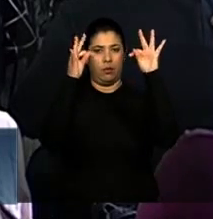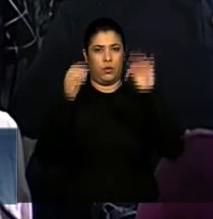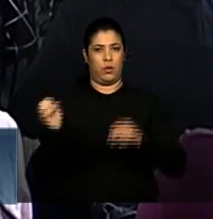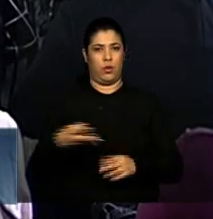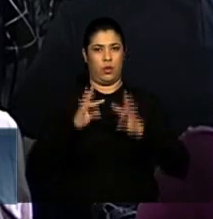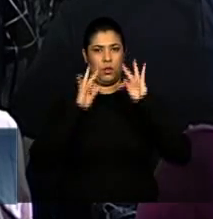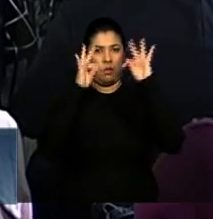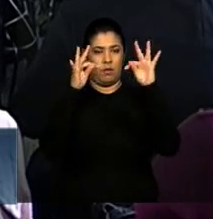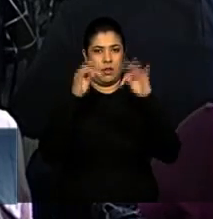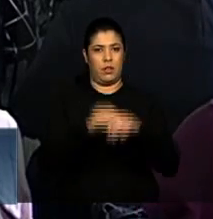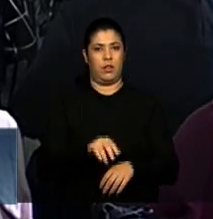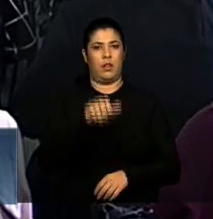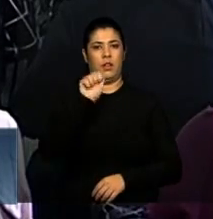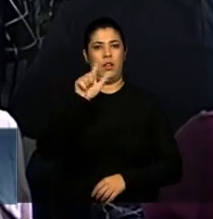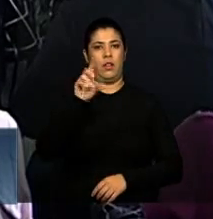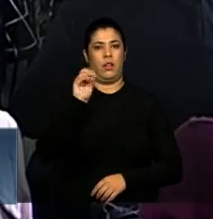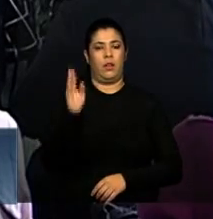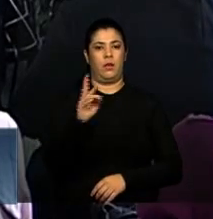Aldo Rebelo.